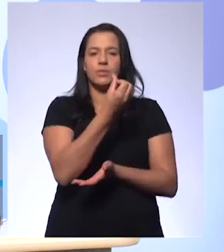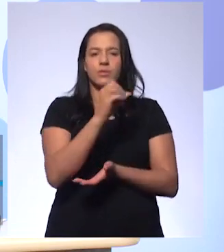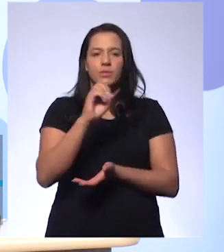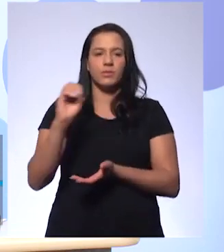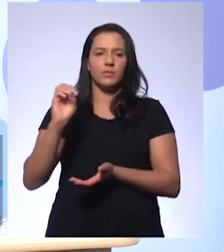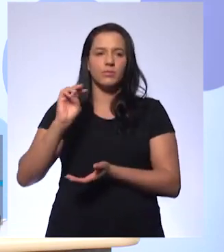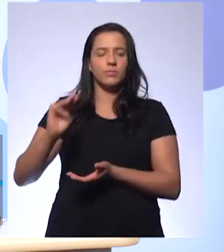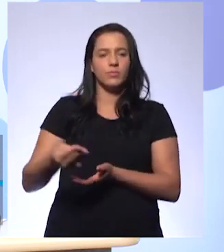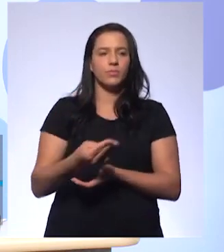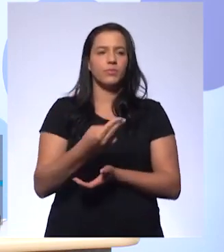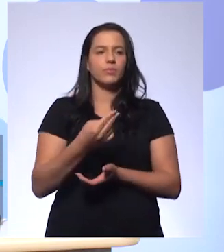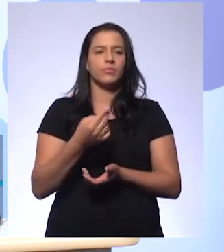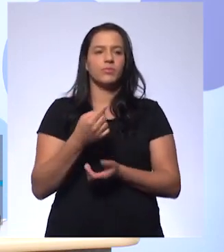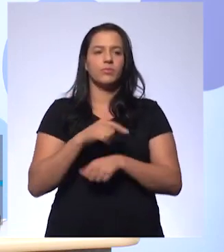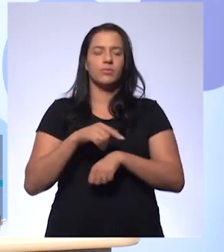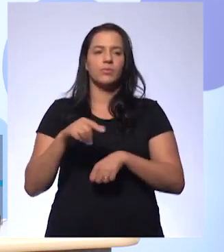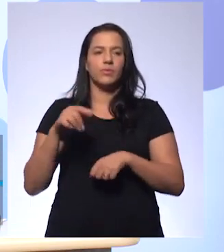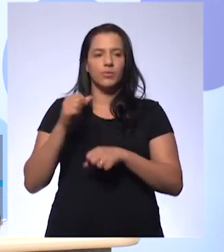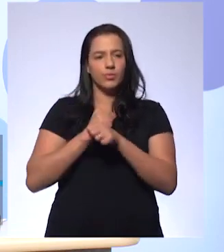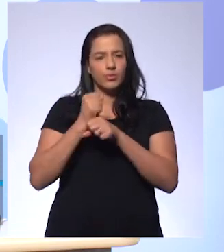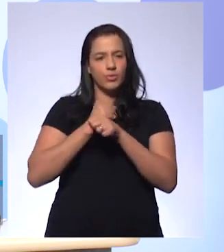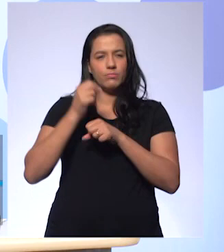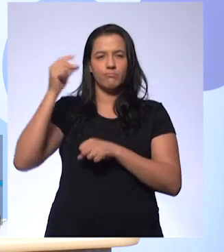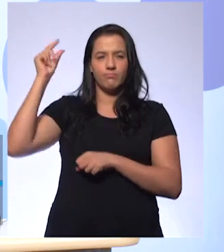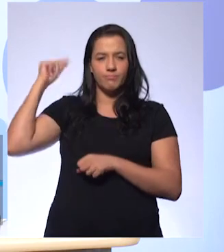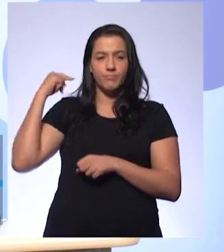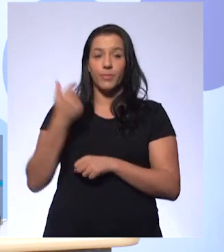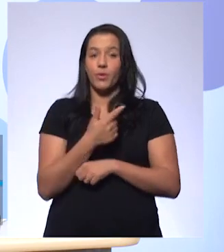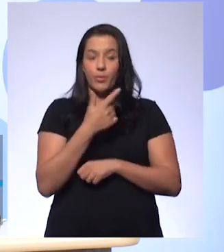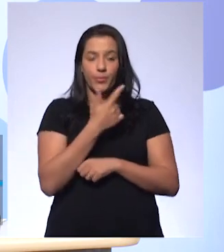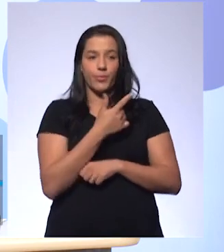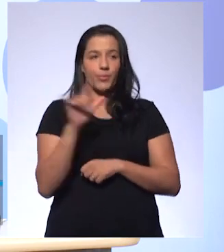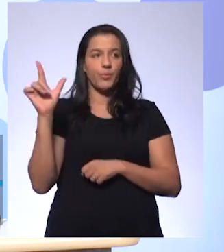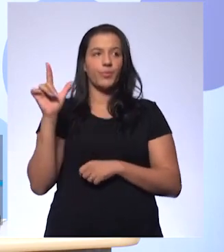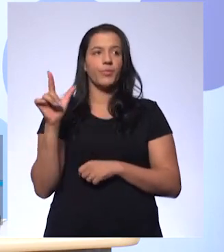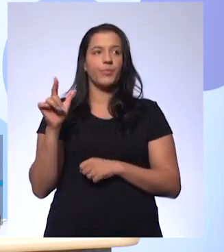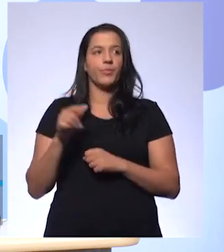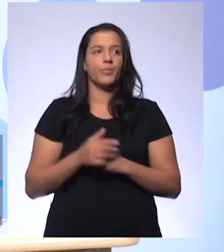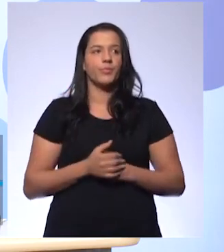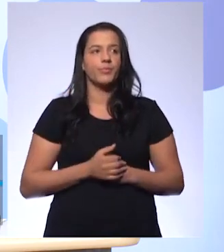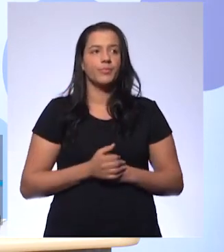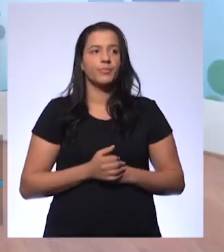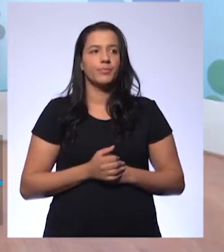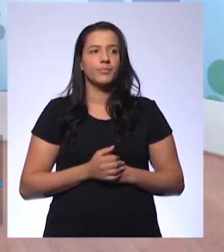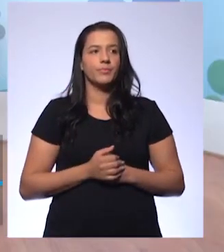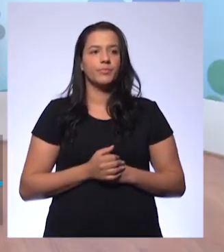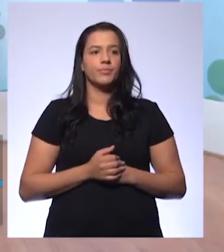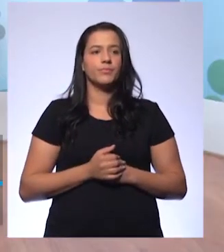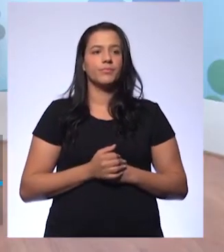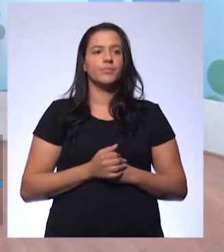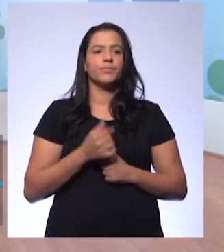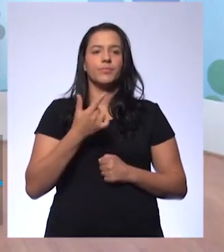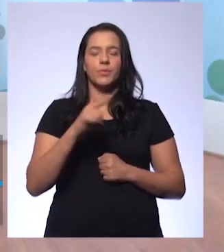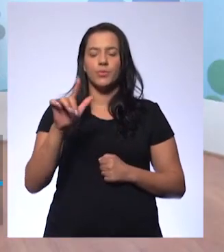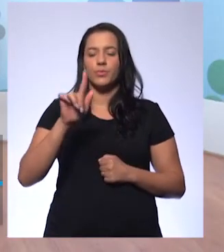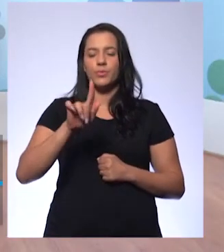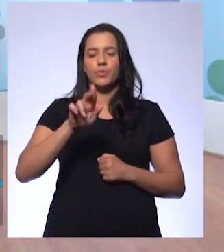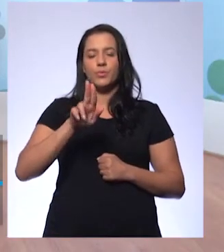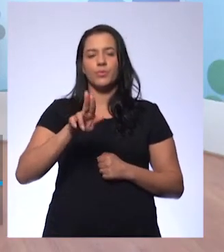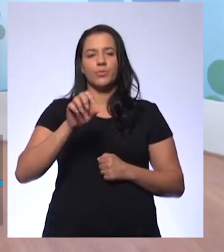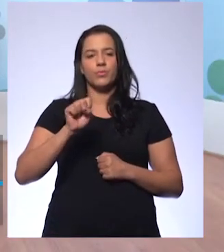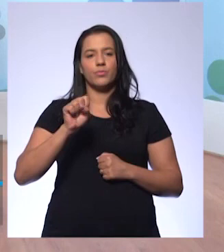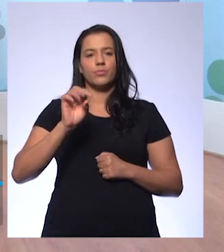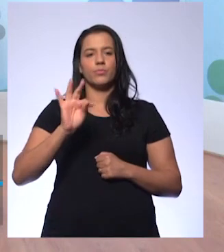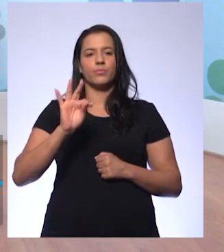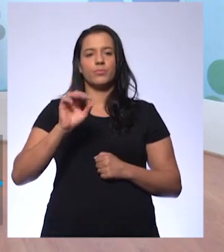E eu vou ler a última aqui, porque a gente não tem muito tempo e infelizmente gostaríamos, né, de... Pois é, essa aula voa, né, incrível. O Gustavo, o Ed, escreveu